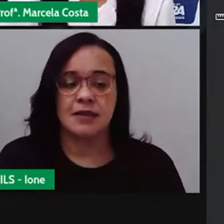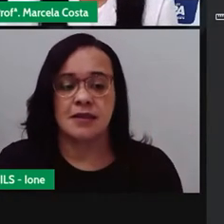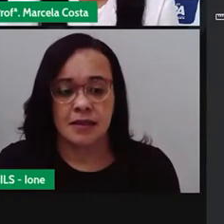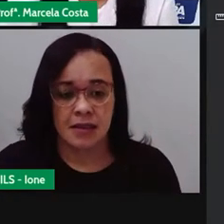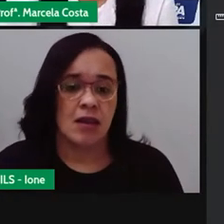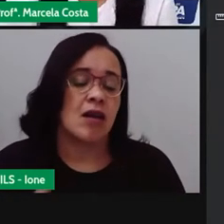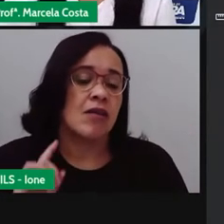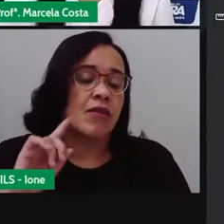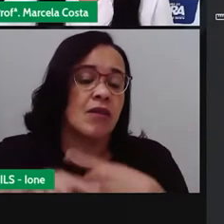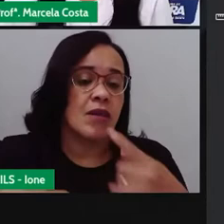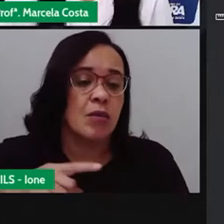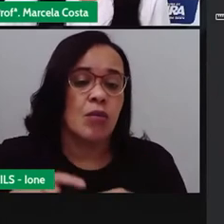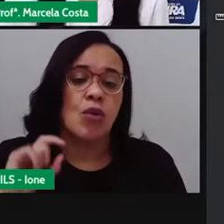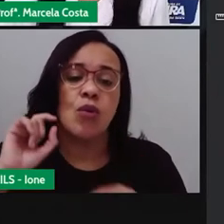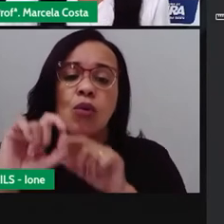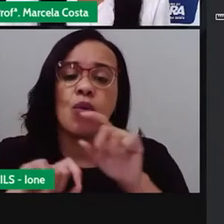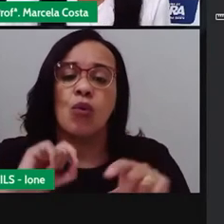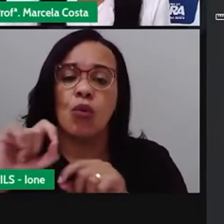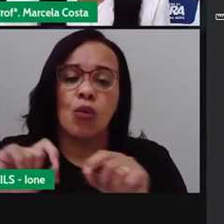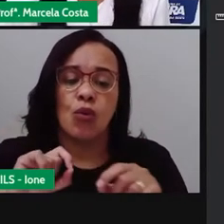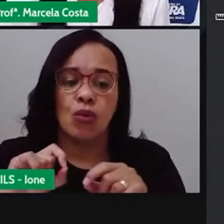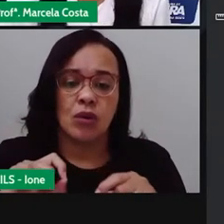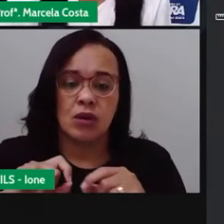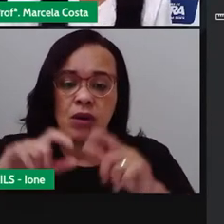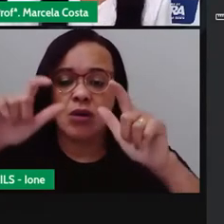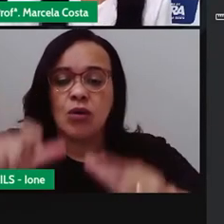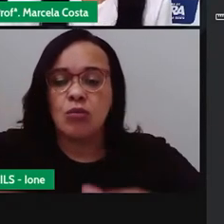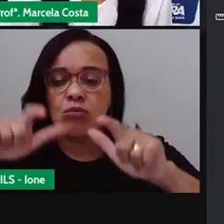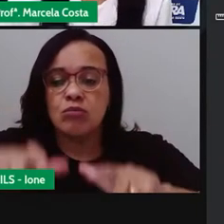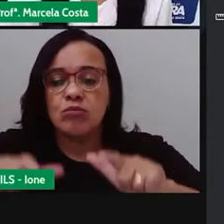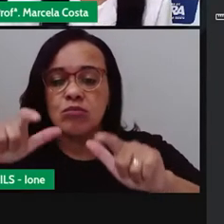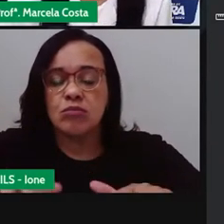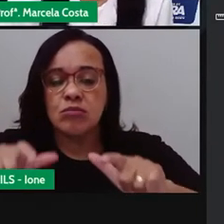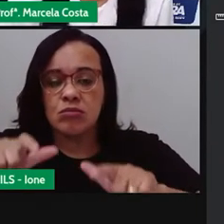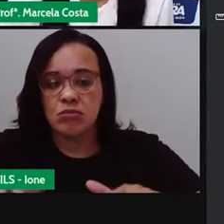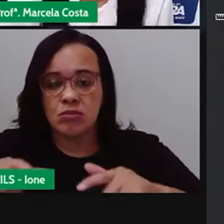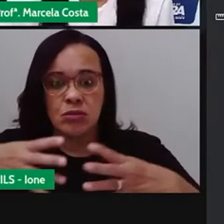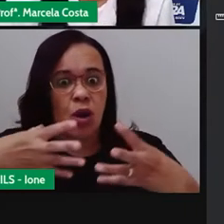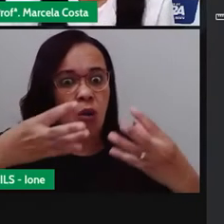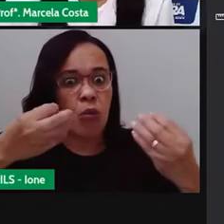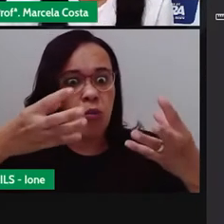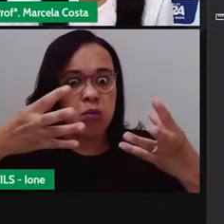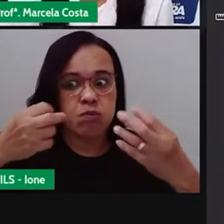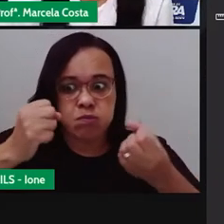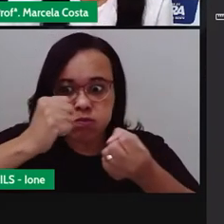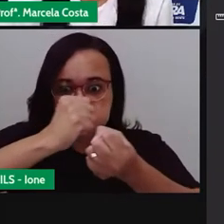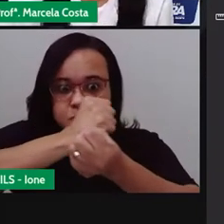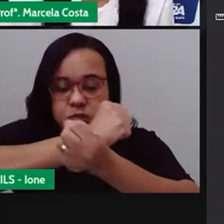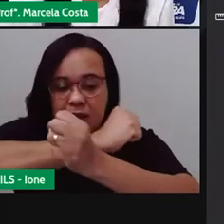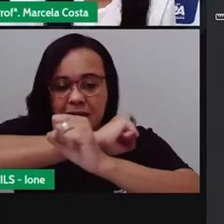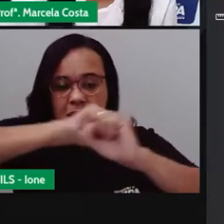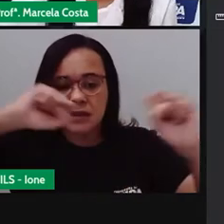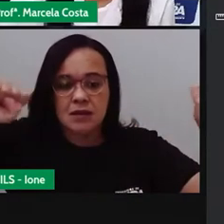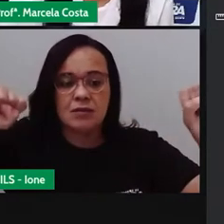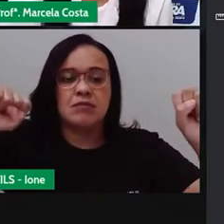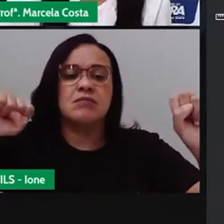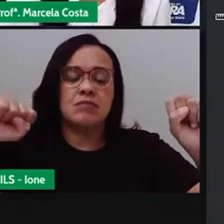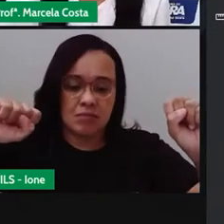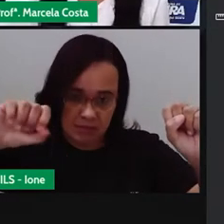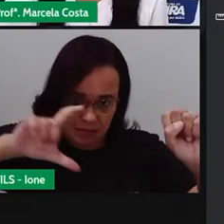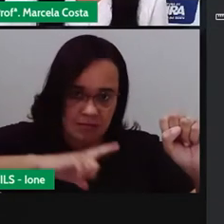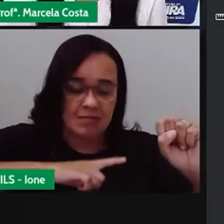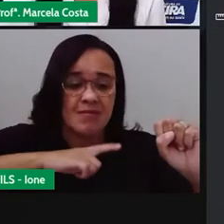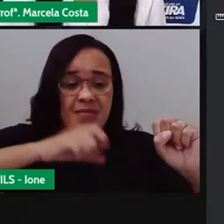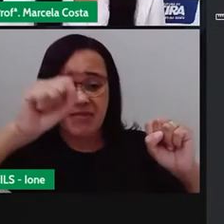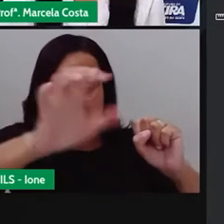é um espaço muito grande, tem diversos galpões aqui na área